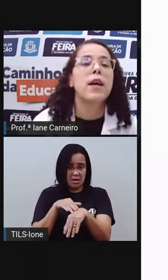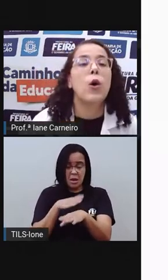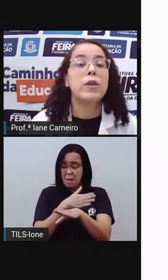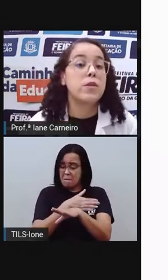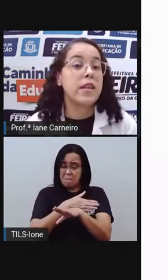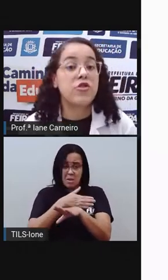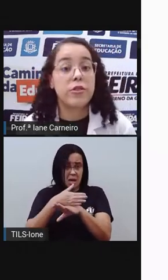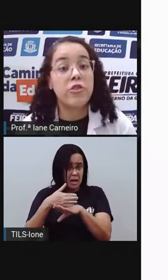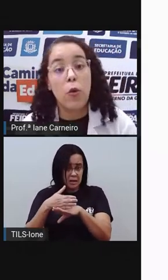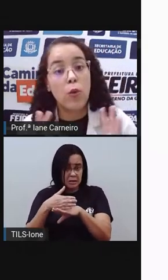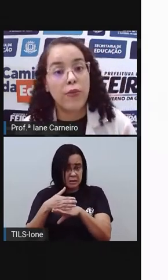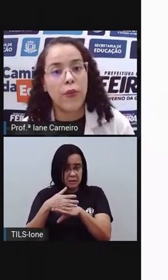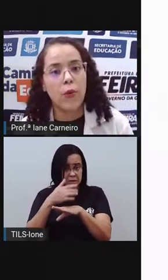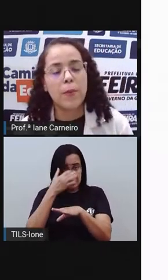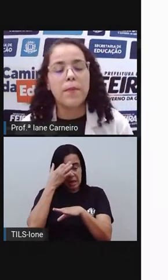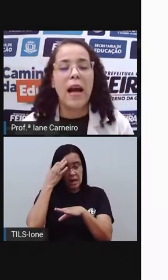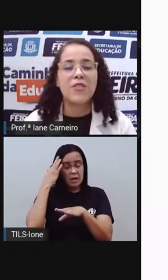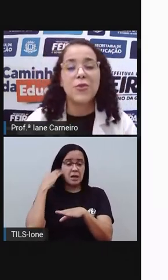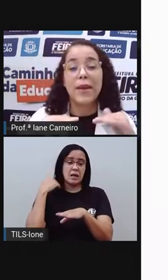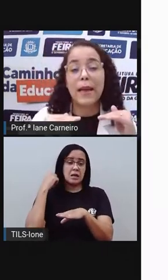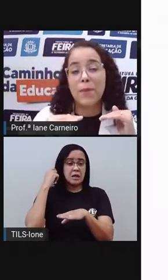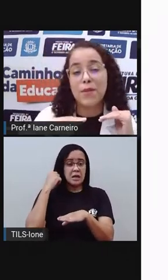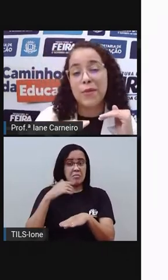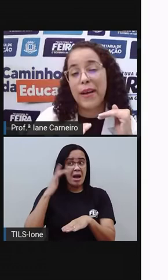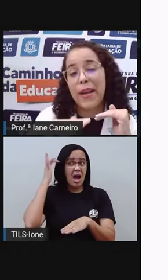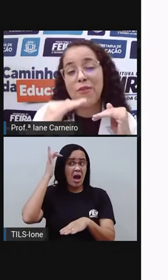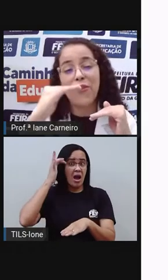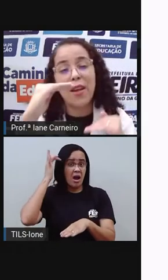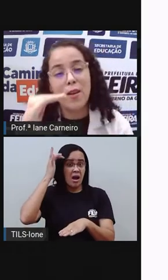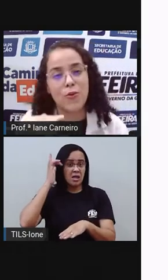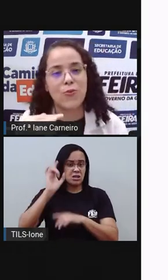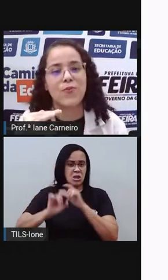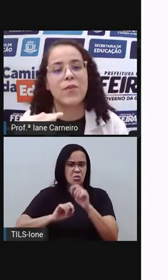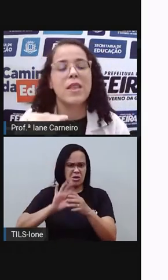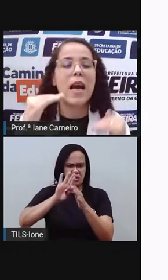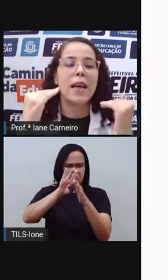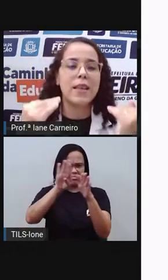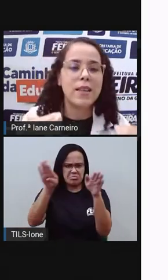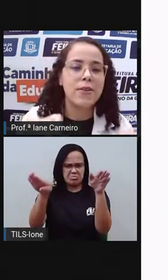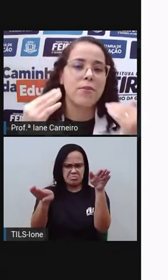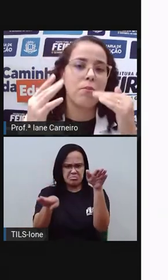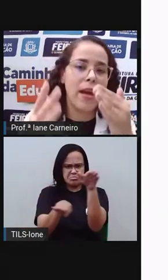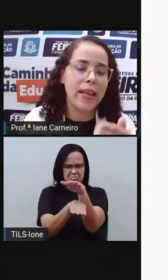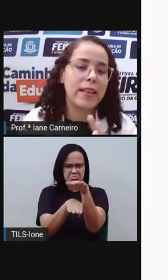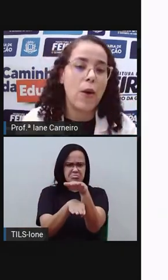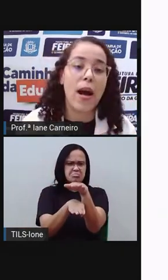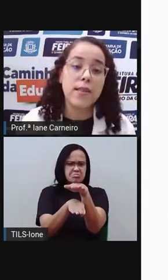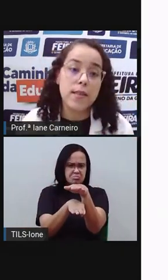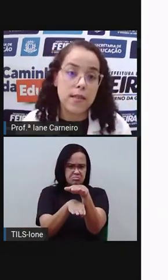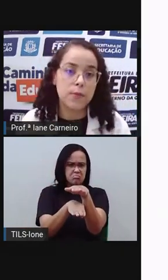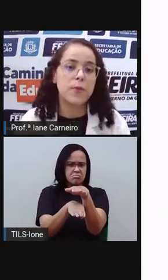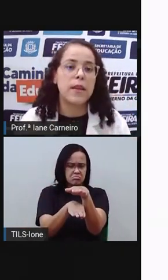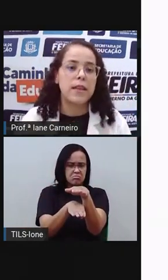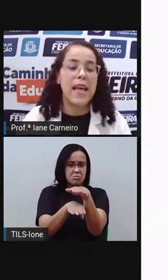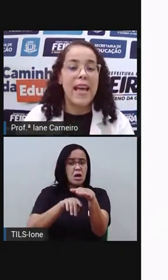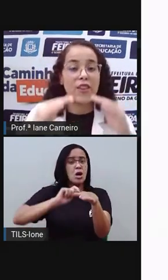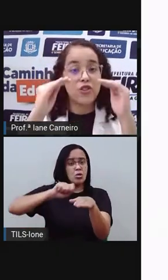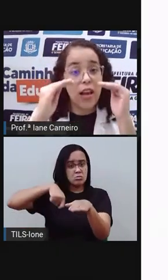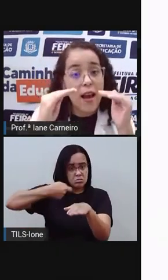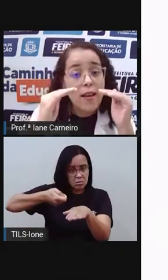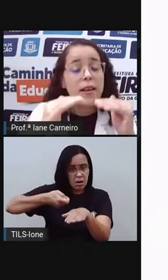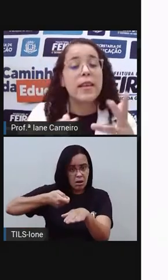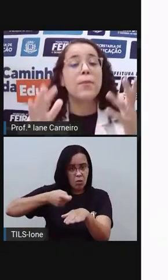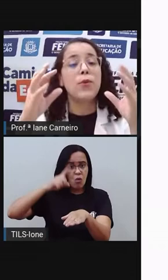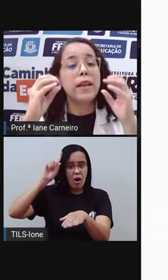né, ou não ser de alguma forma, acham que aquela pessoa é inferior. E aí é que está o racismo, né? É